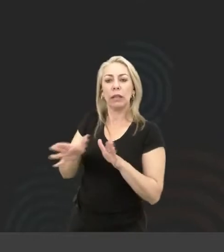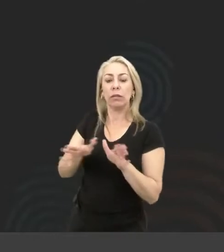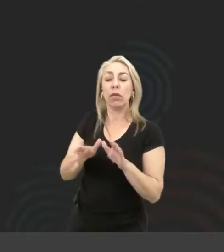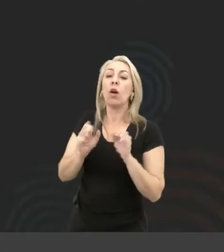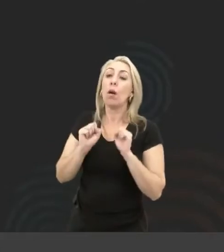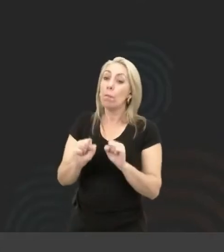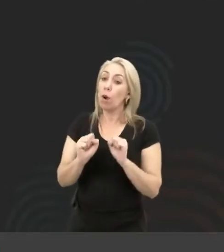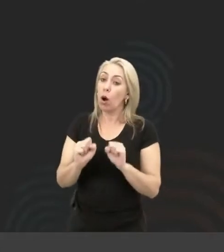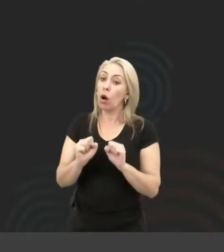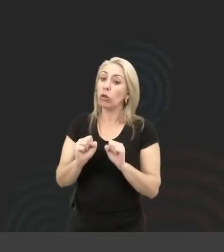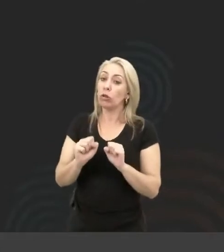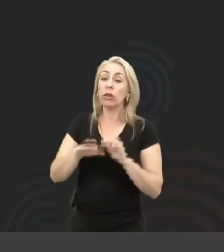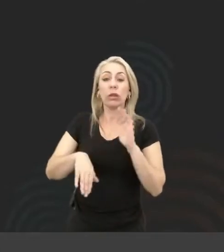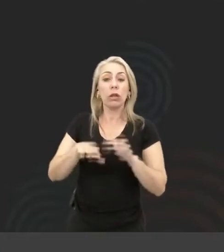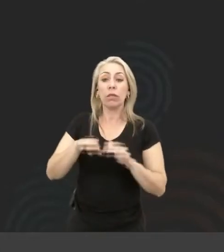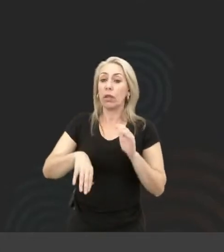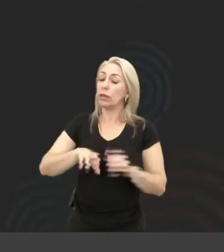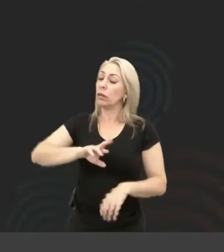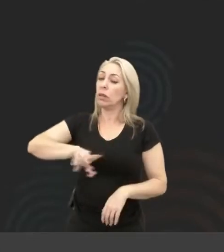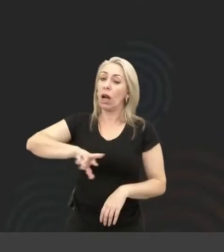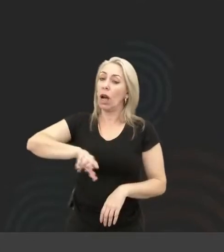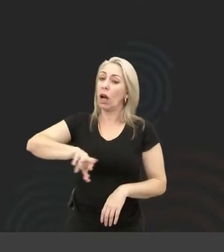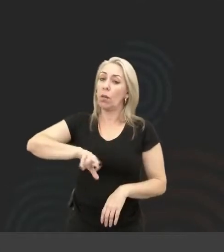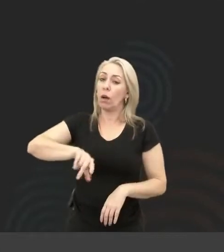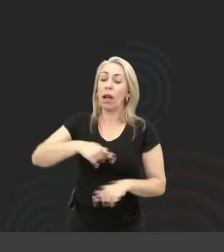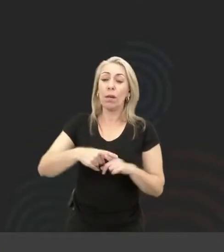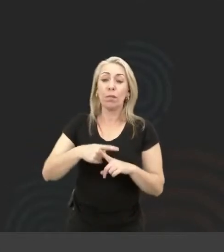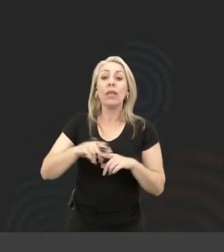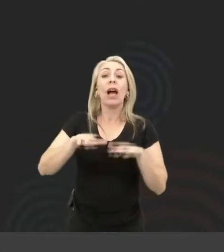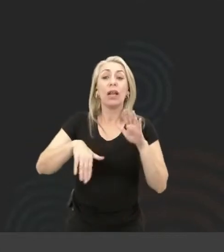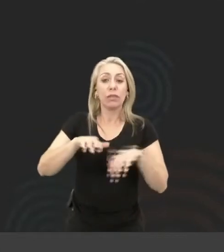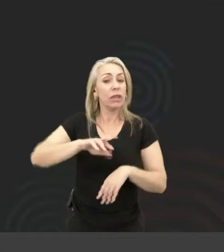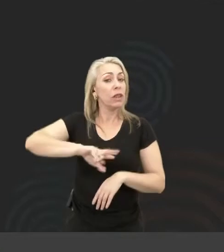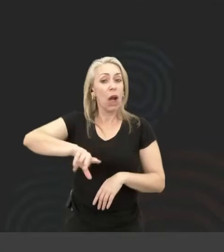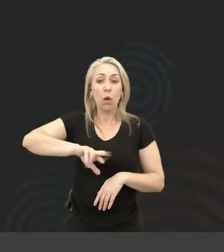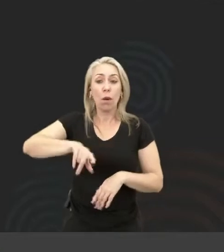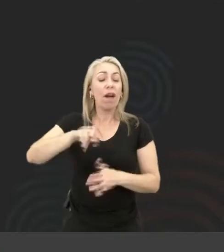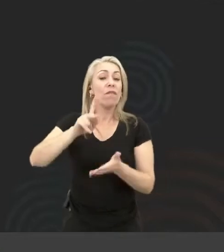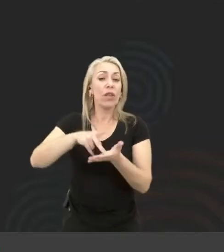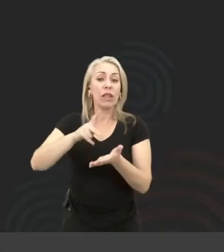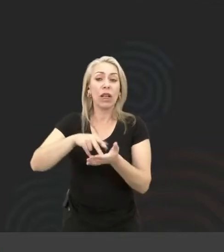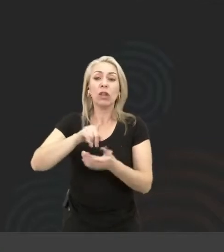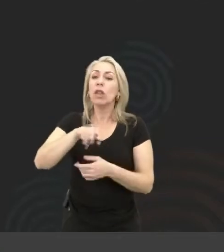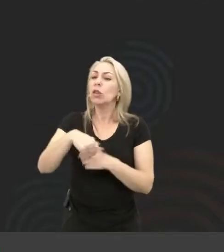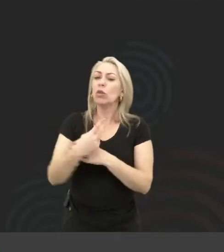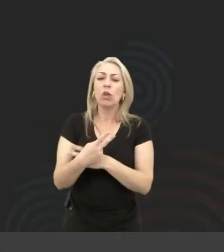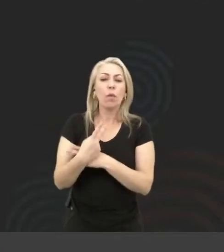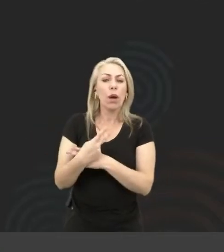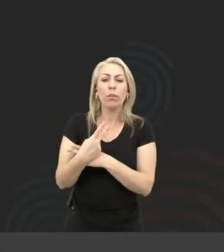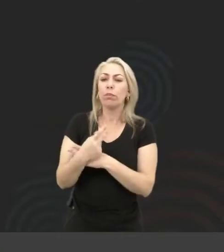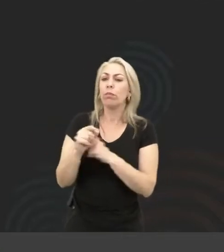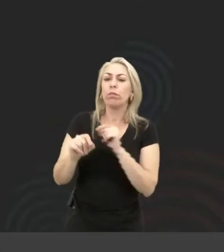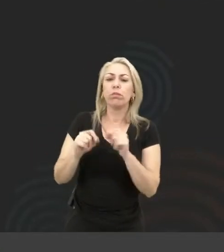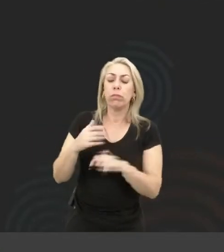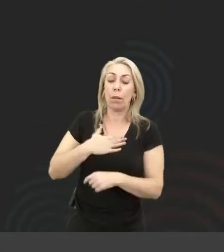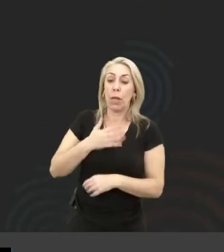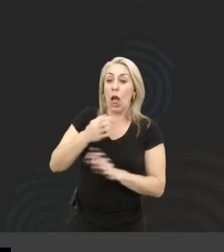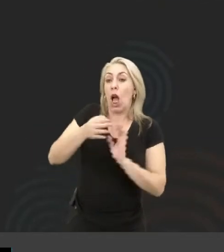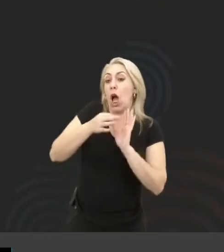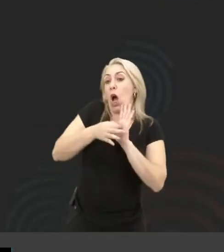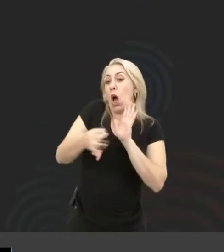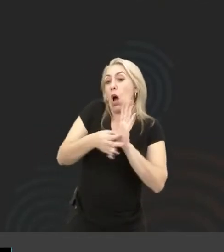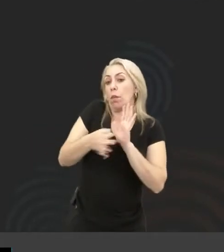pode não ser, e bem provável que não seja mesmo. Essa não é a busca, não deve ser a busca, na minha opinião,